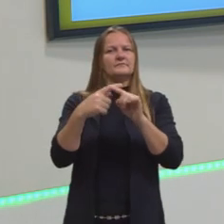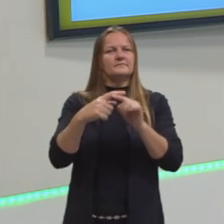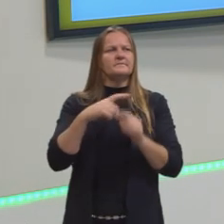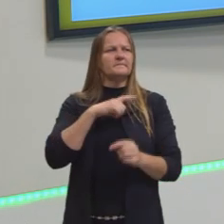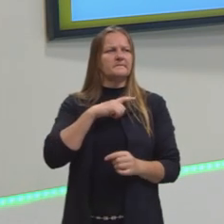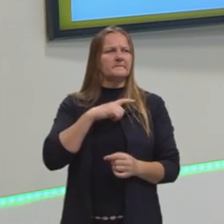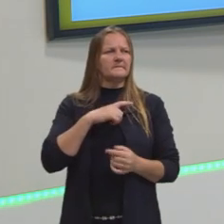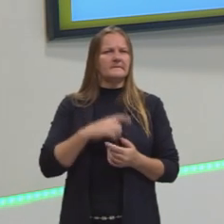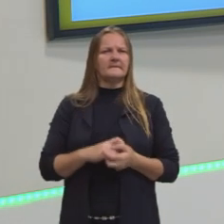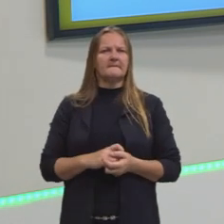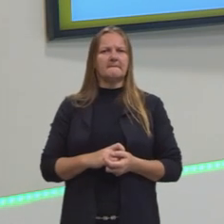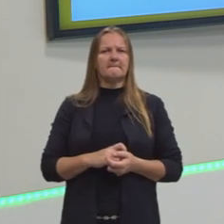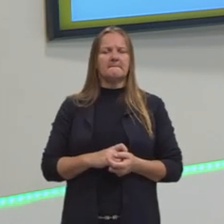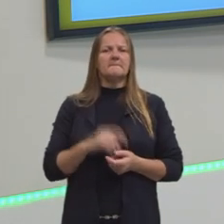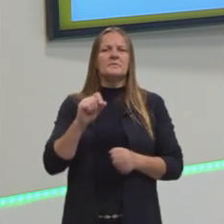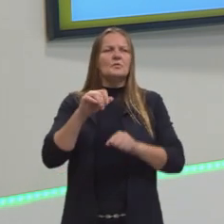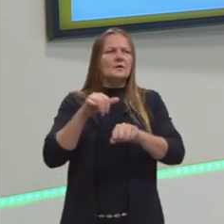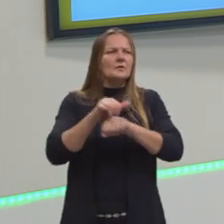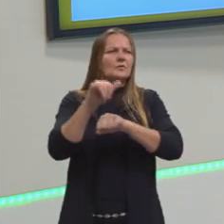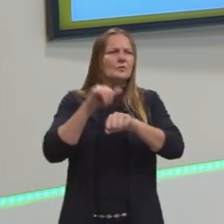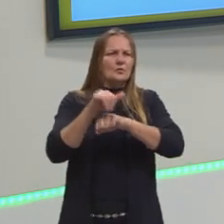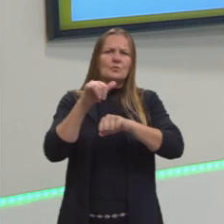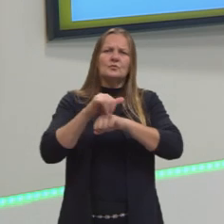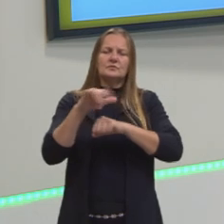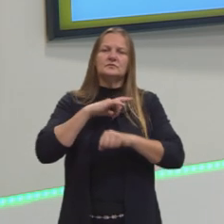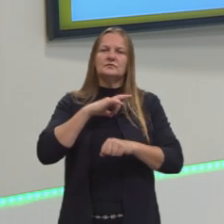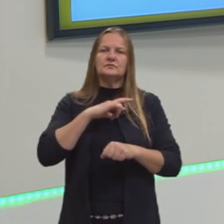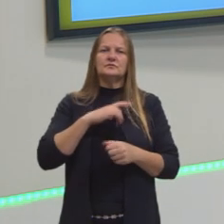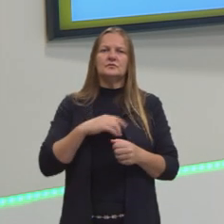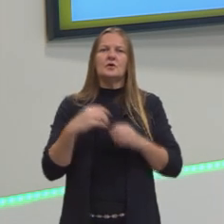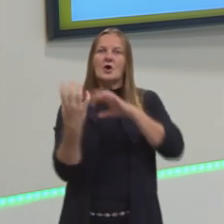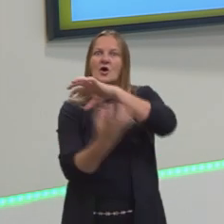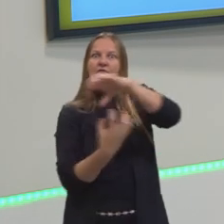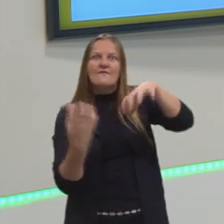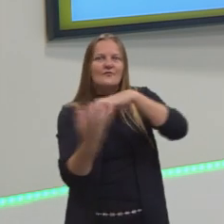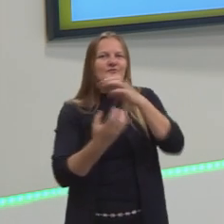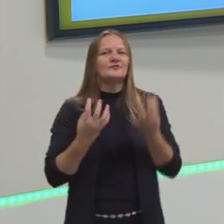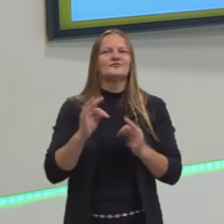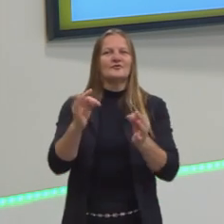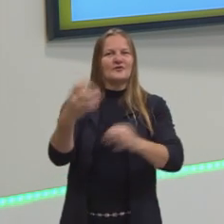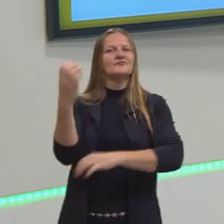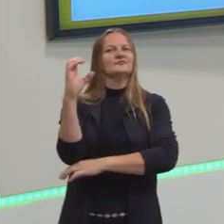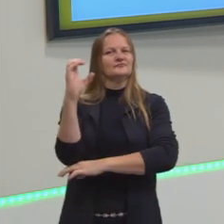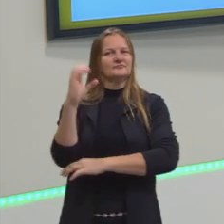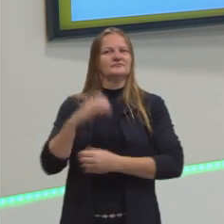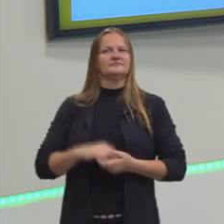aconteceu na evolução tecnológica e científica, ok?